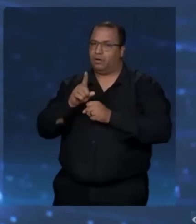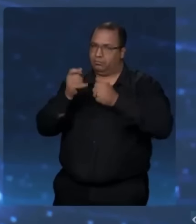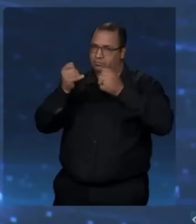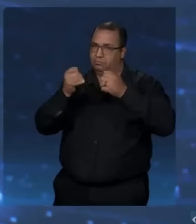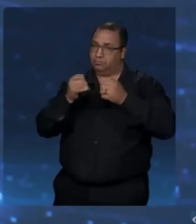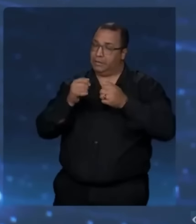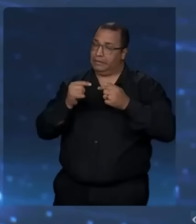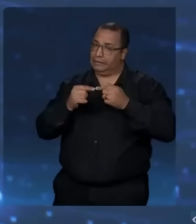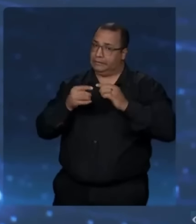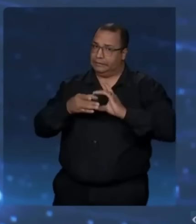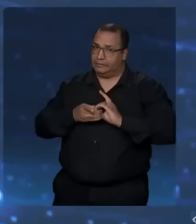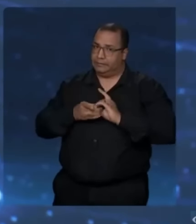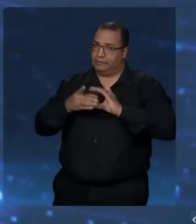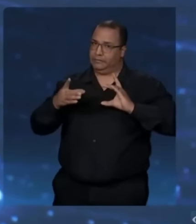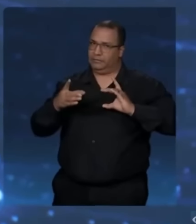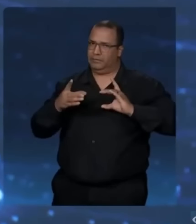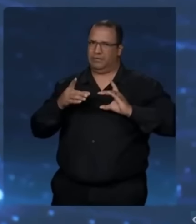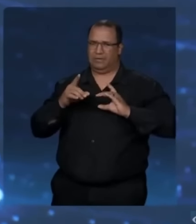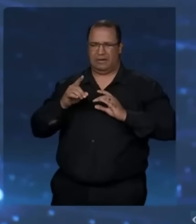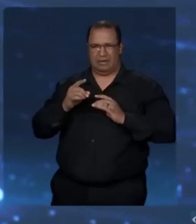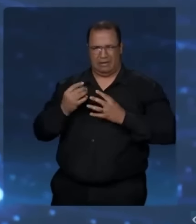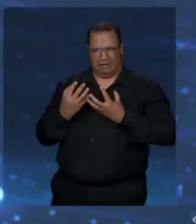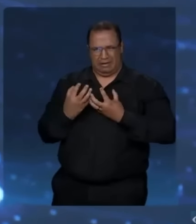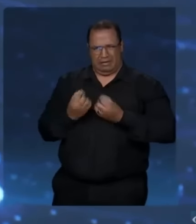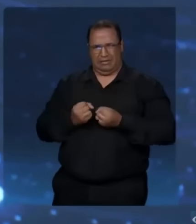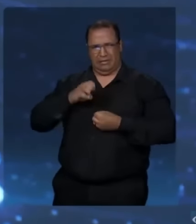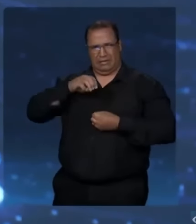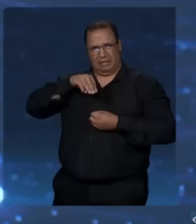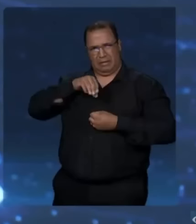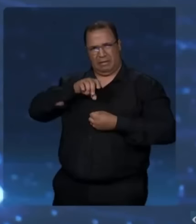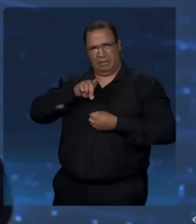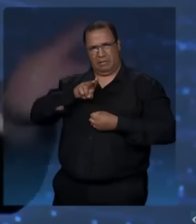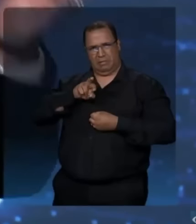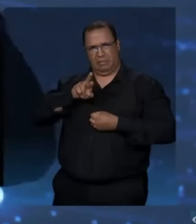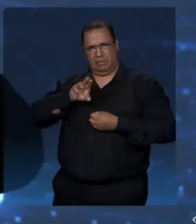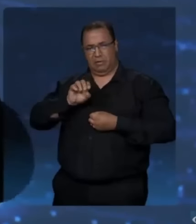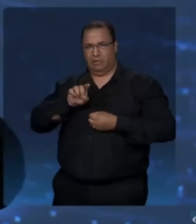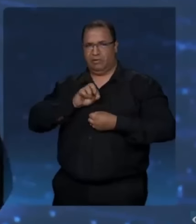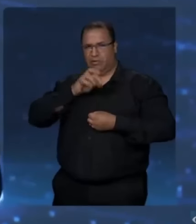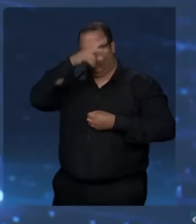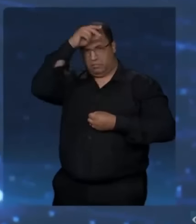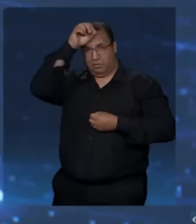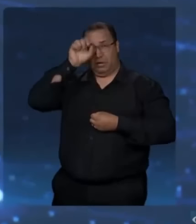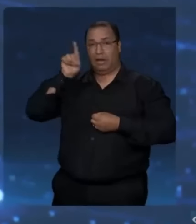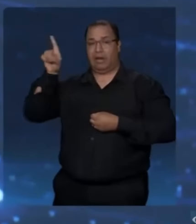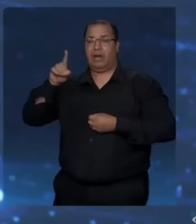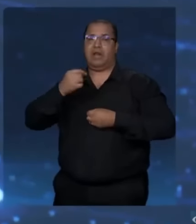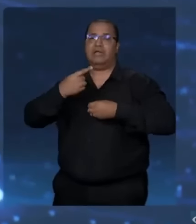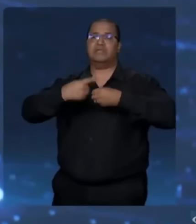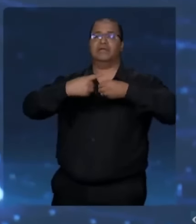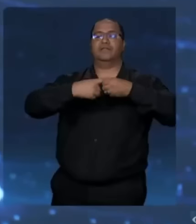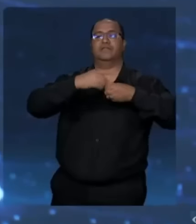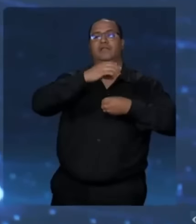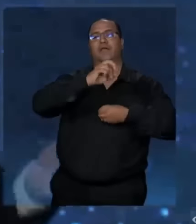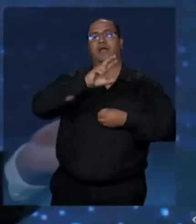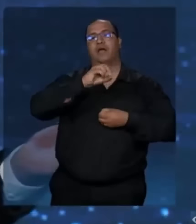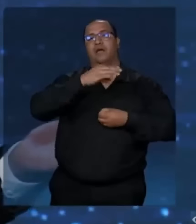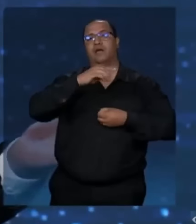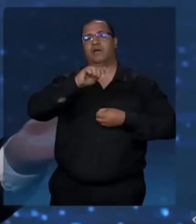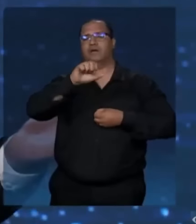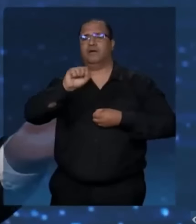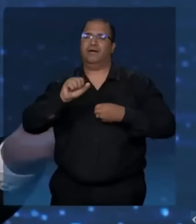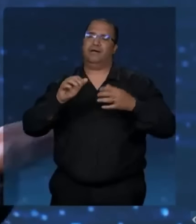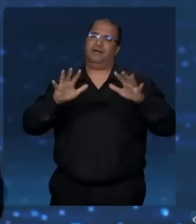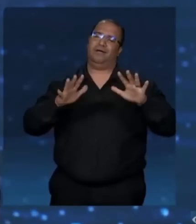porque parece que não é quem apoia a Maduro e a ditadura da Venezuela. Você devia ser prefeito lá em Caracas, pô. Ô,